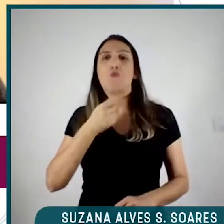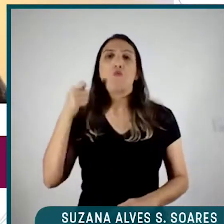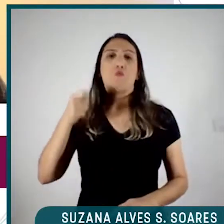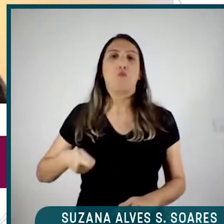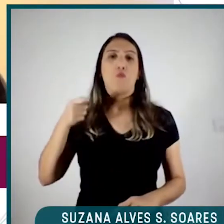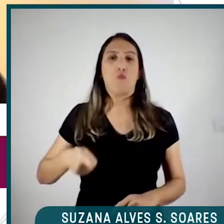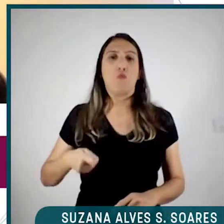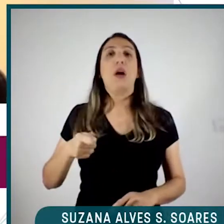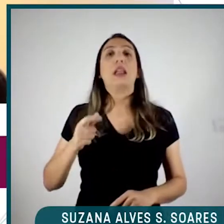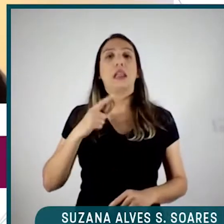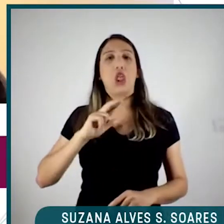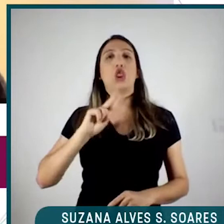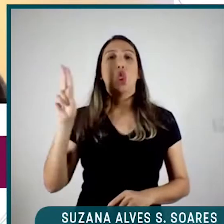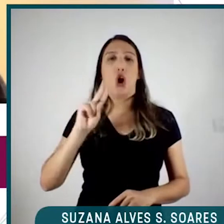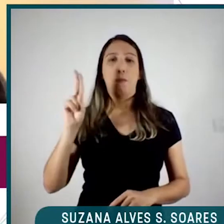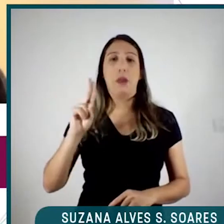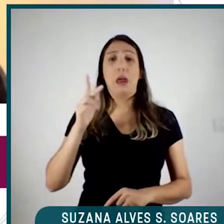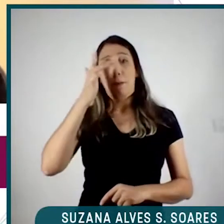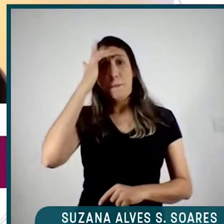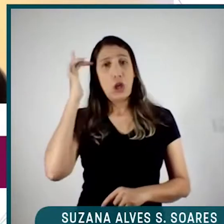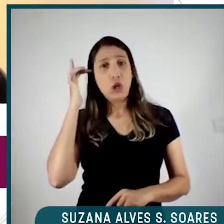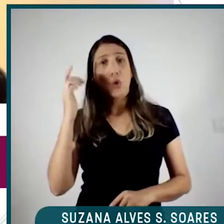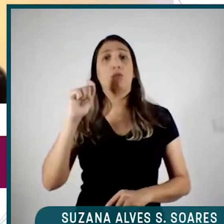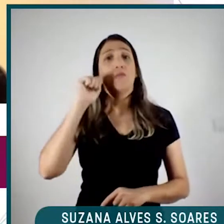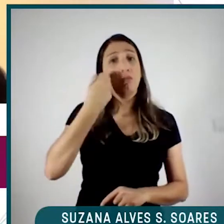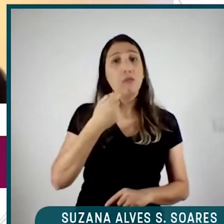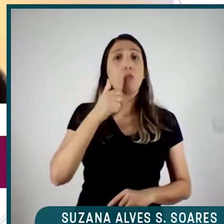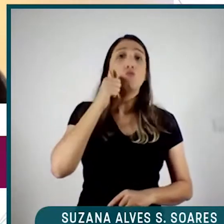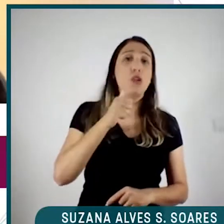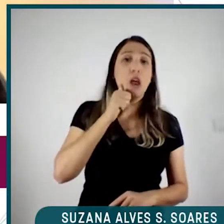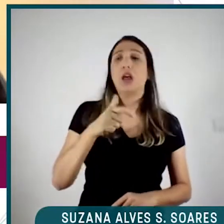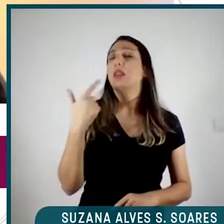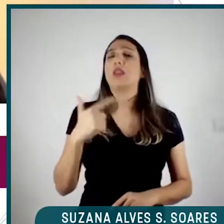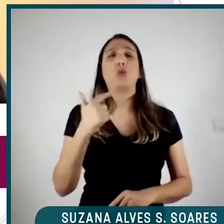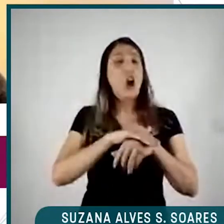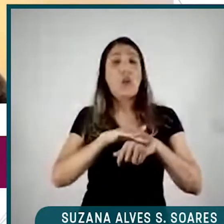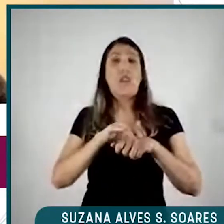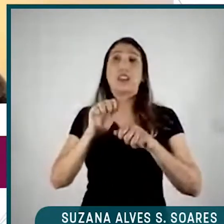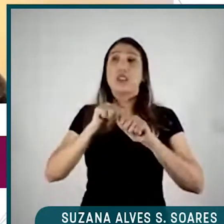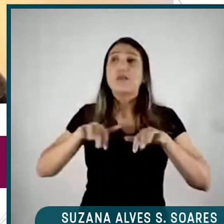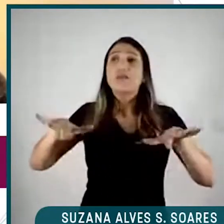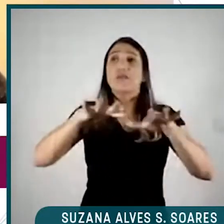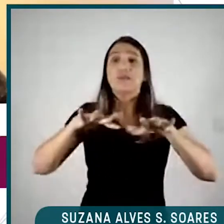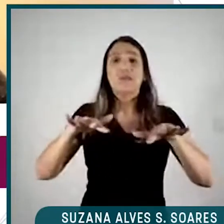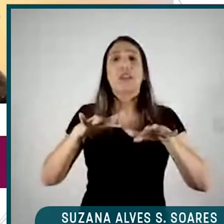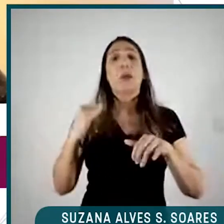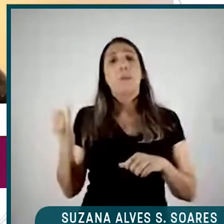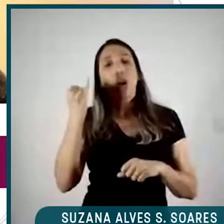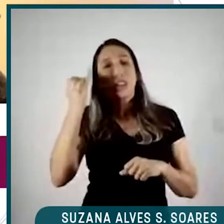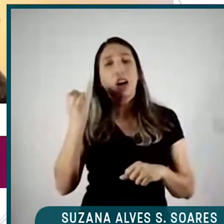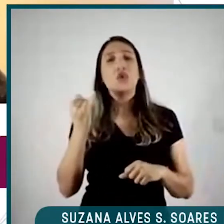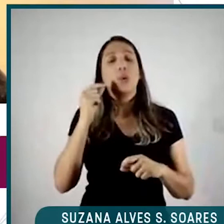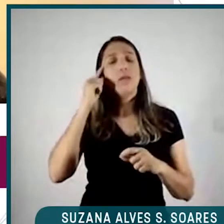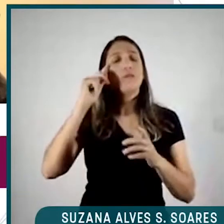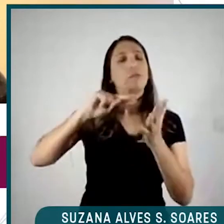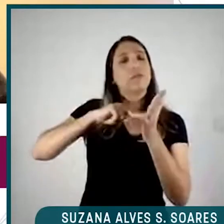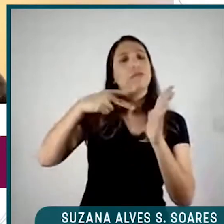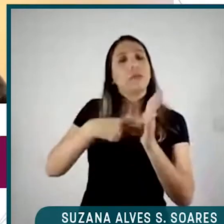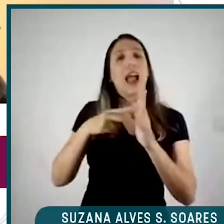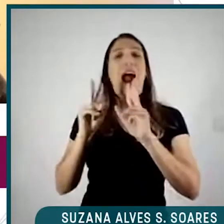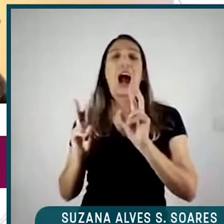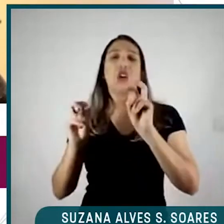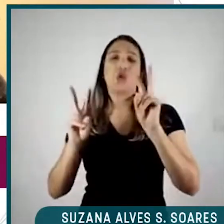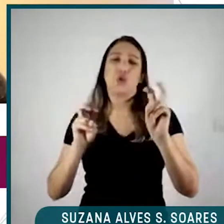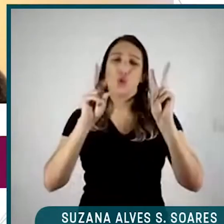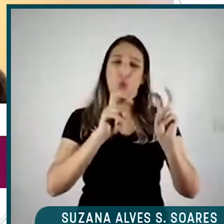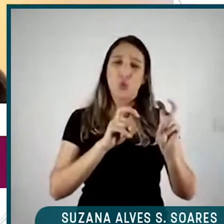sobrenome, enquanto pessoas pretas e mulheres não têm nome e imaginam sobrenome. Então, esse lugar de decodificar assuntos, temáticas